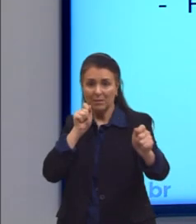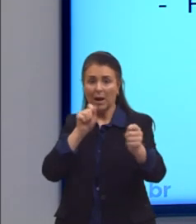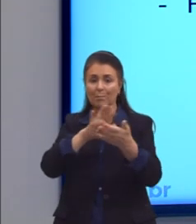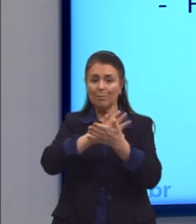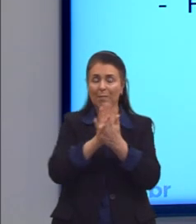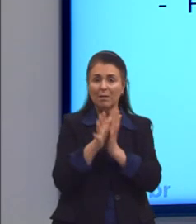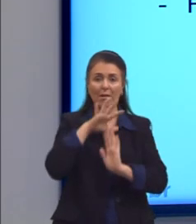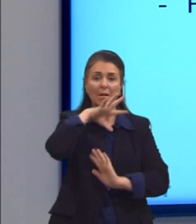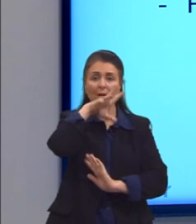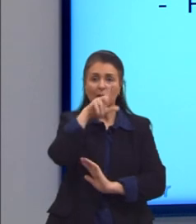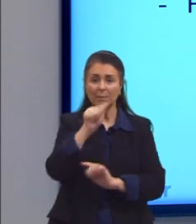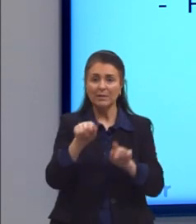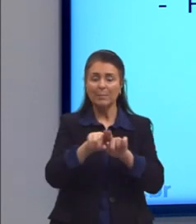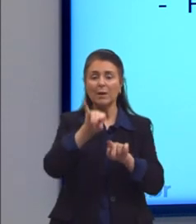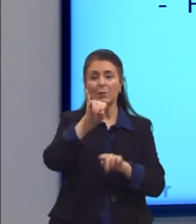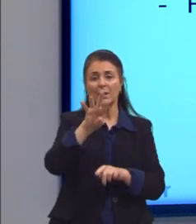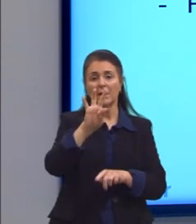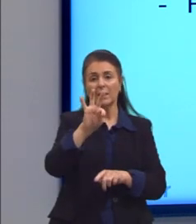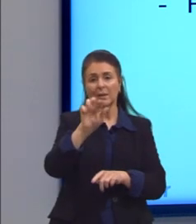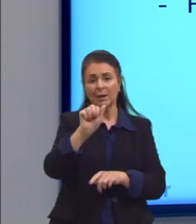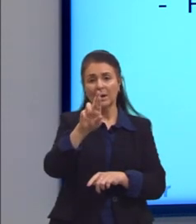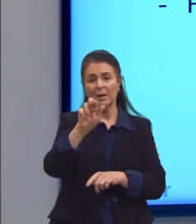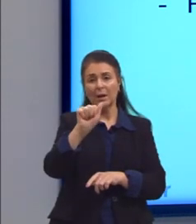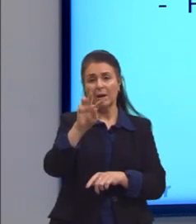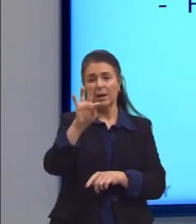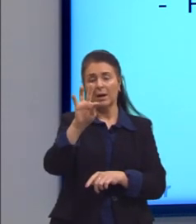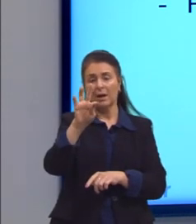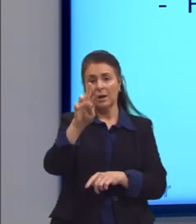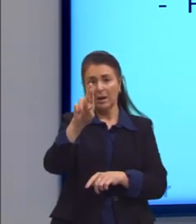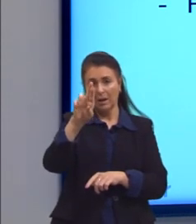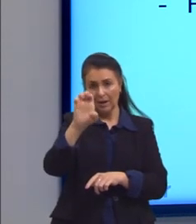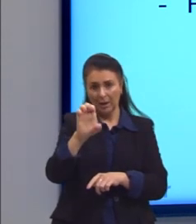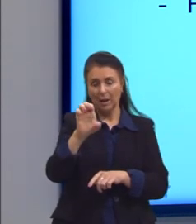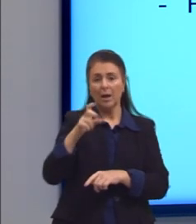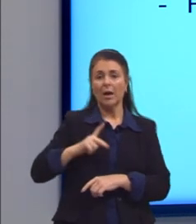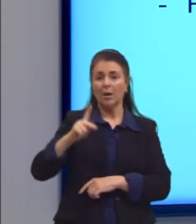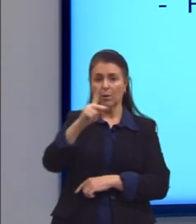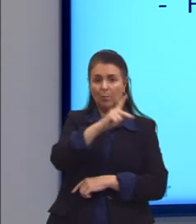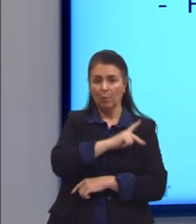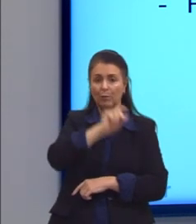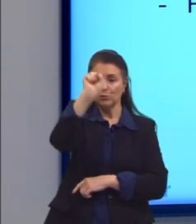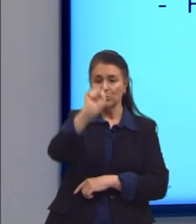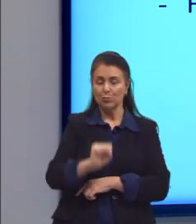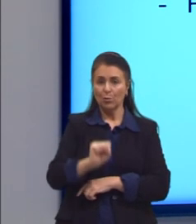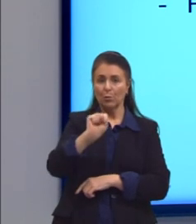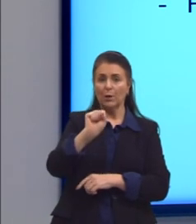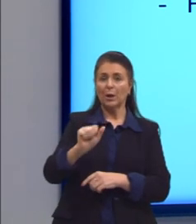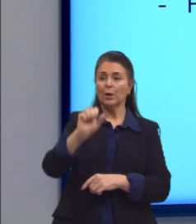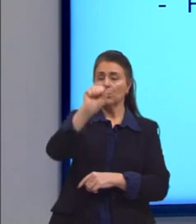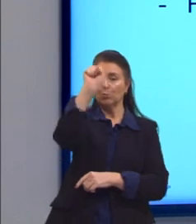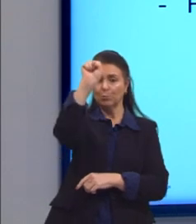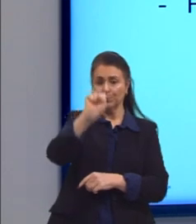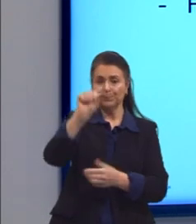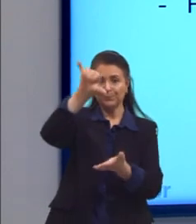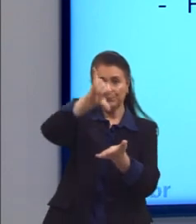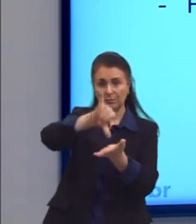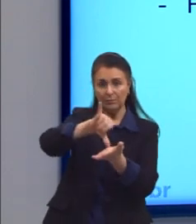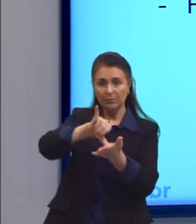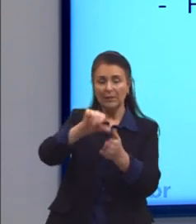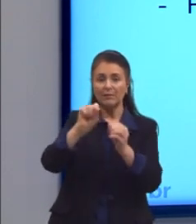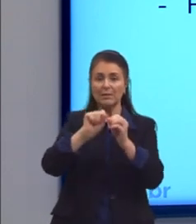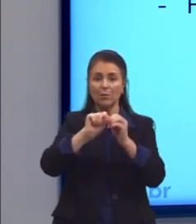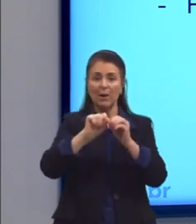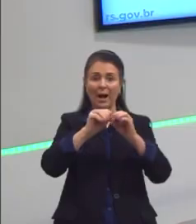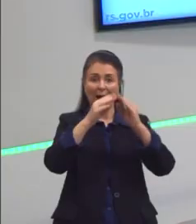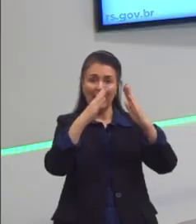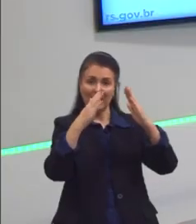Povos de Itararé, no sul e no sudeste. Povos que faziam casas embaixo da terra, que ajudavam